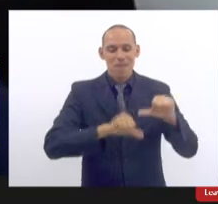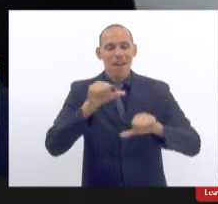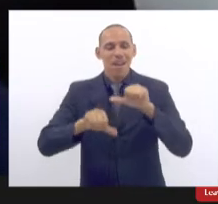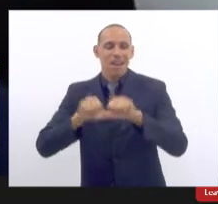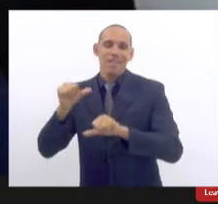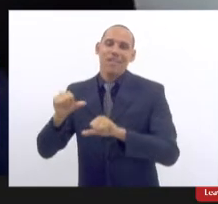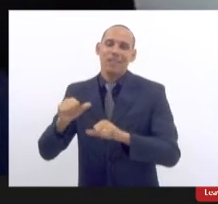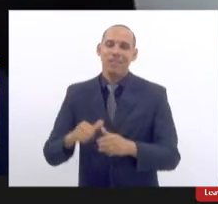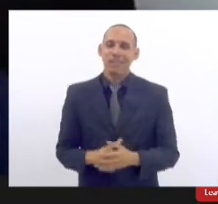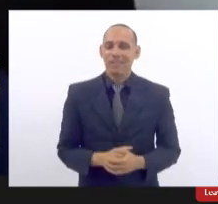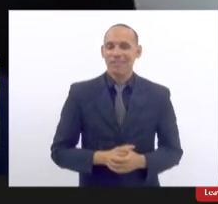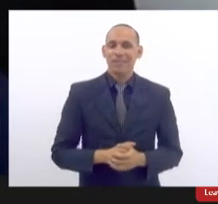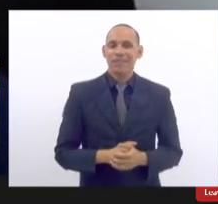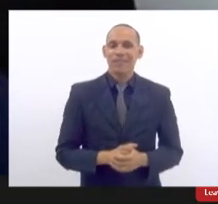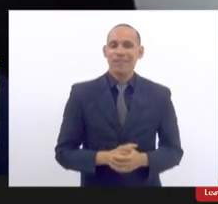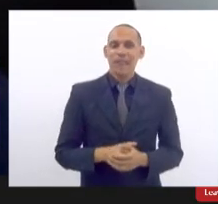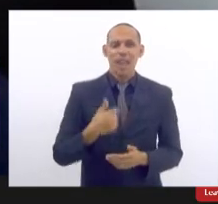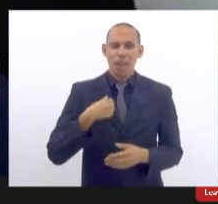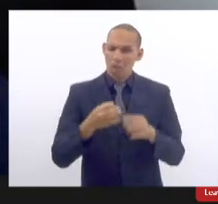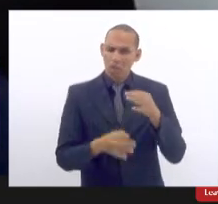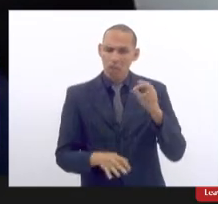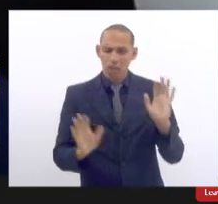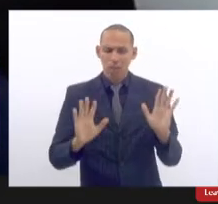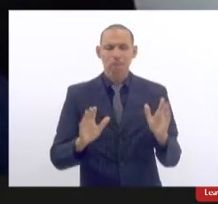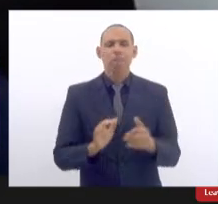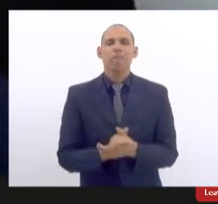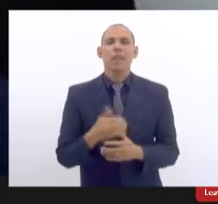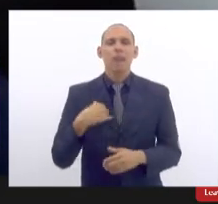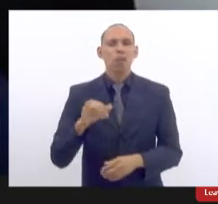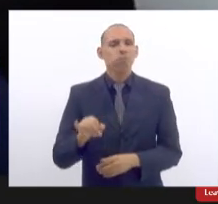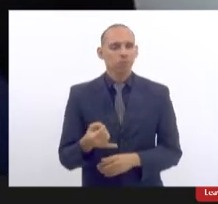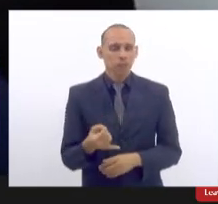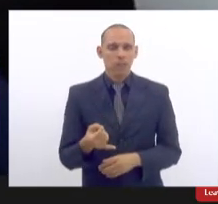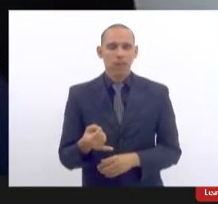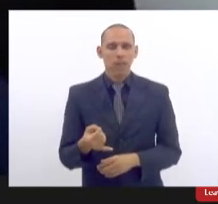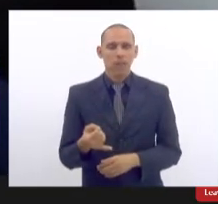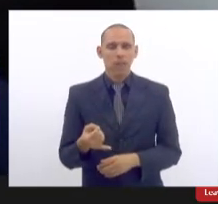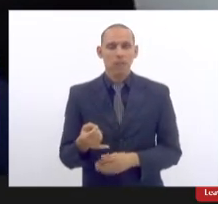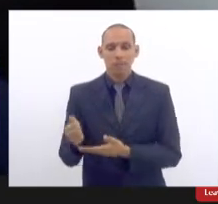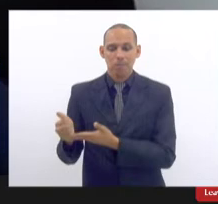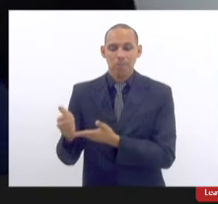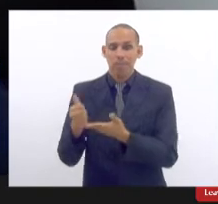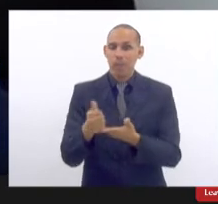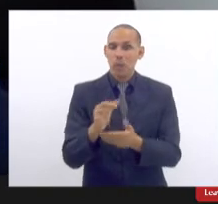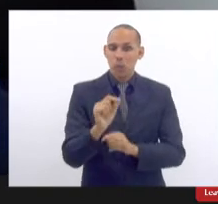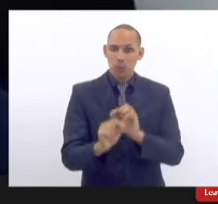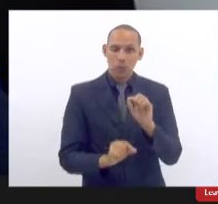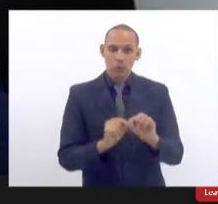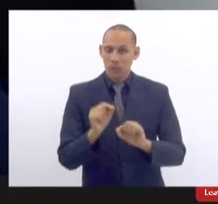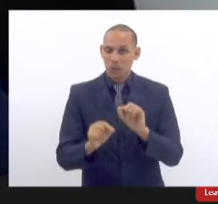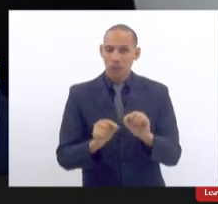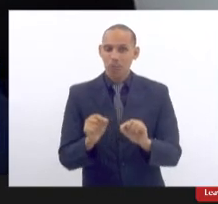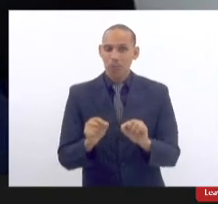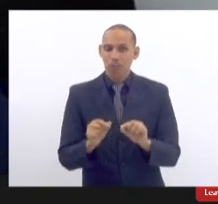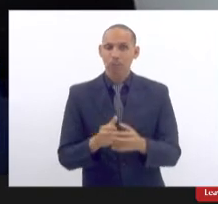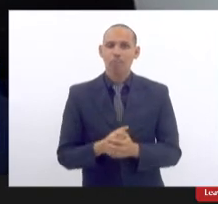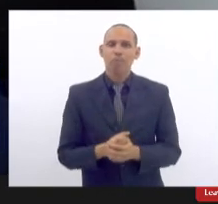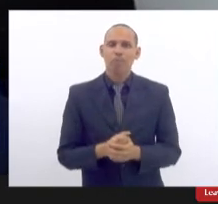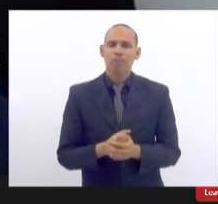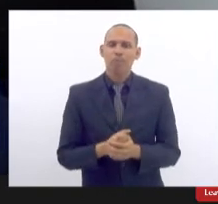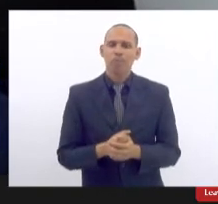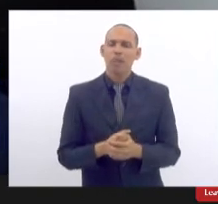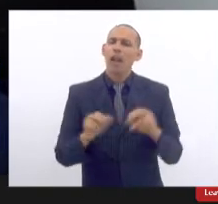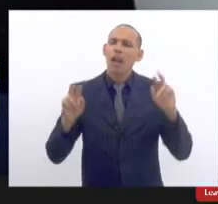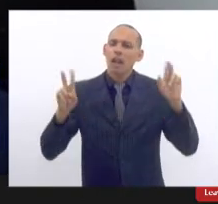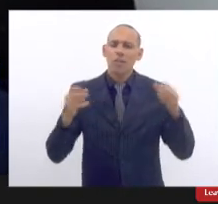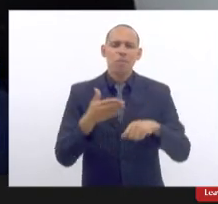cenário atual só para não me estender muito mas só queria aproveitar e trazer uma sobre essa questão prática mesmo essa